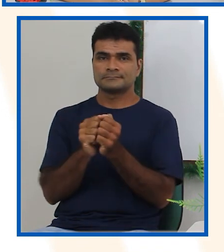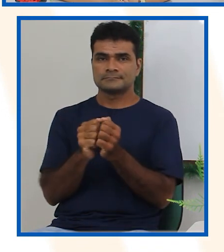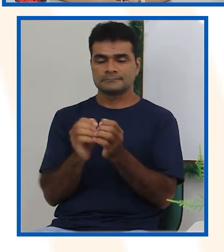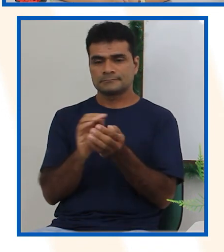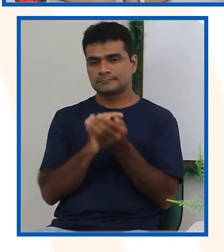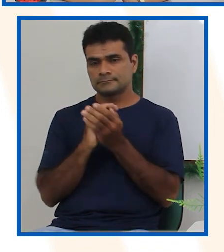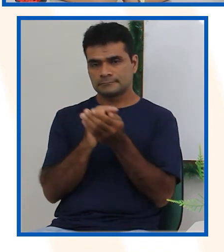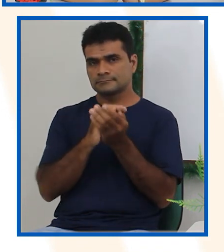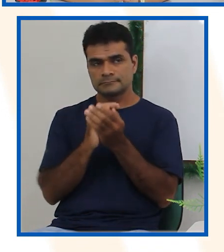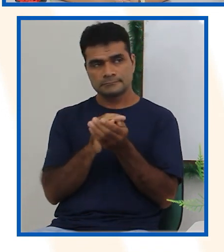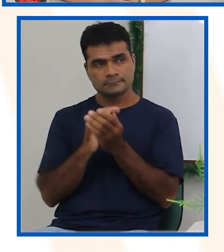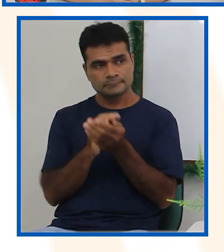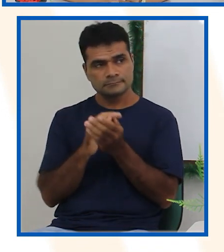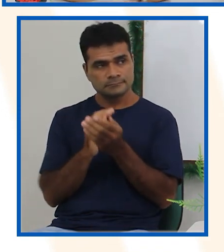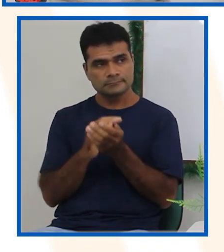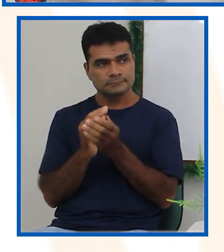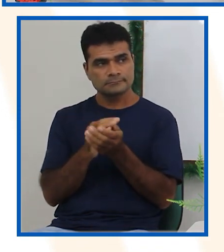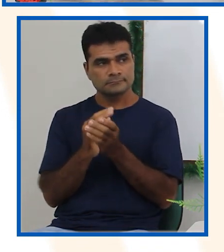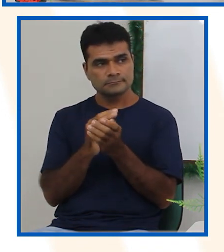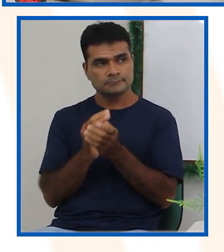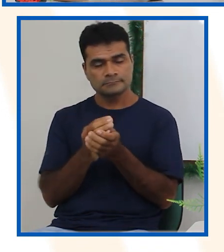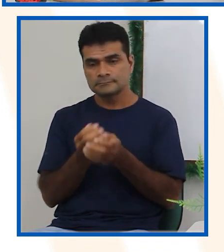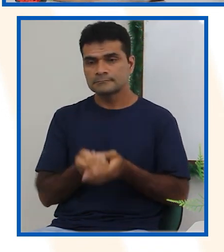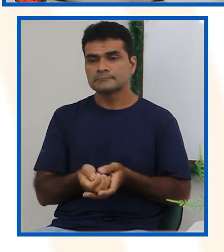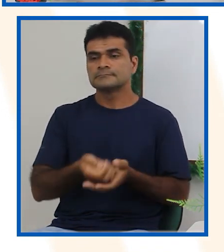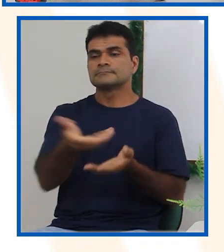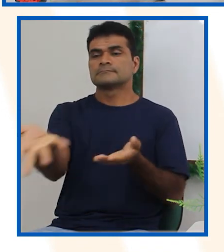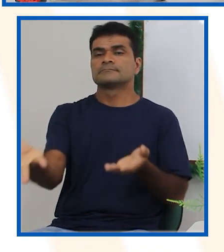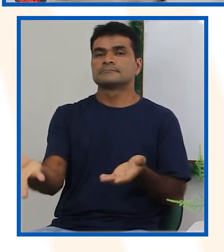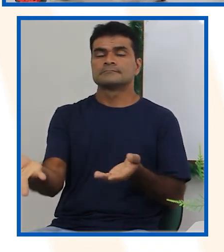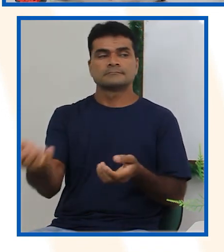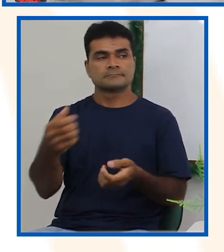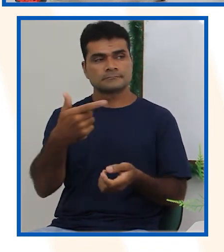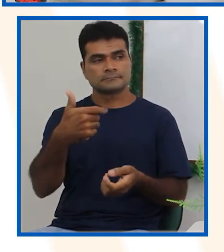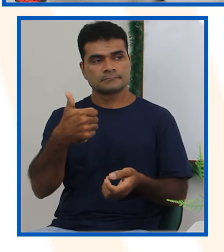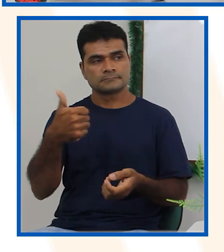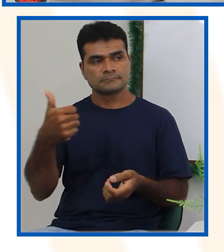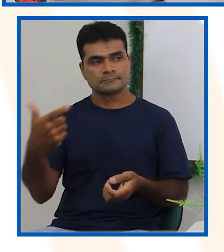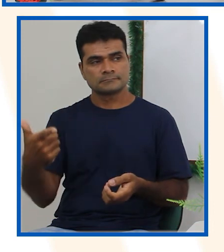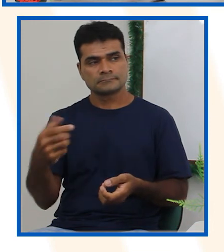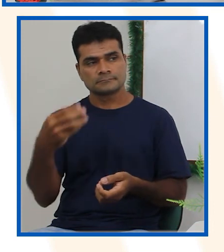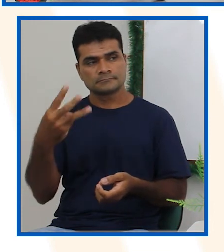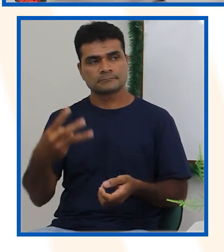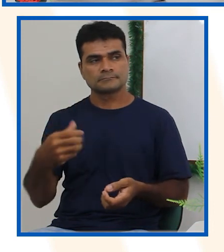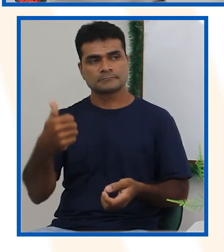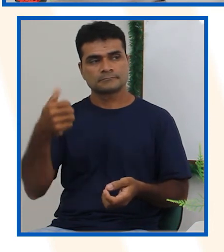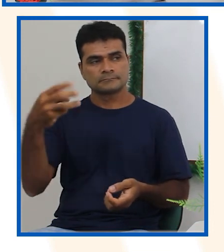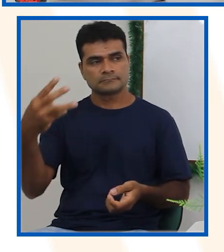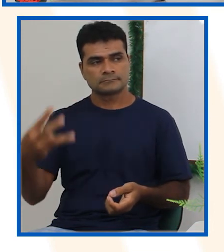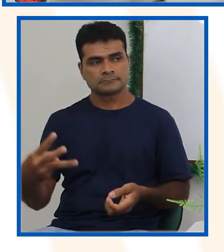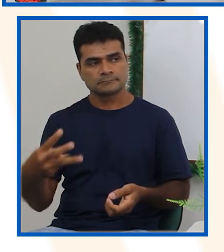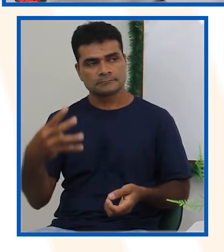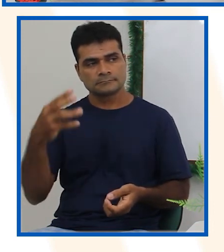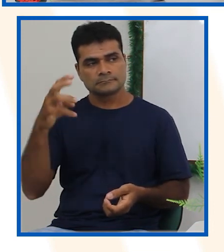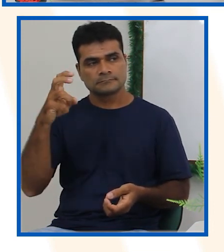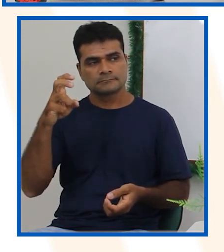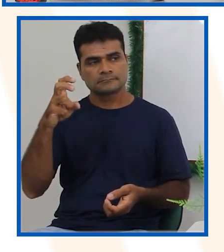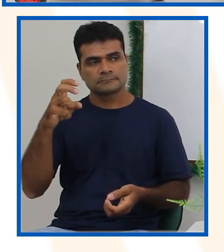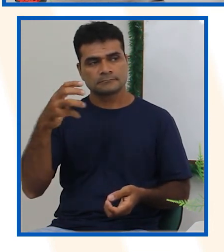ainda estão na urna são as seguintes. Olha só. 21, 3, 14, 35,